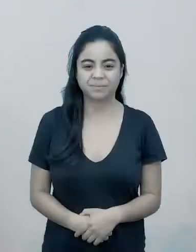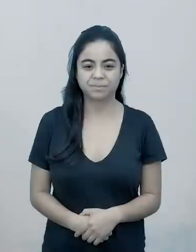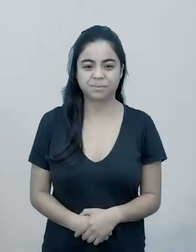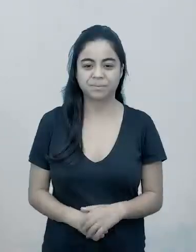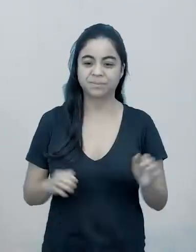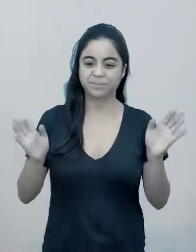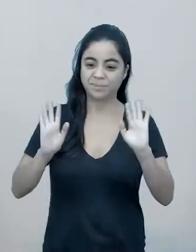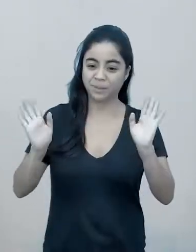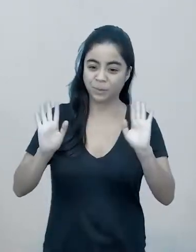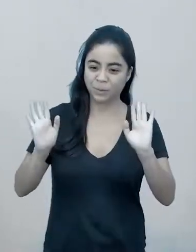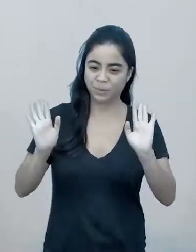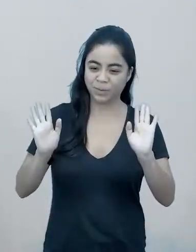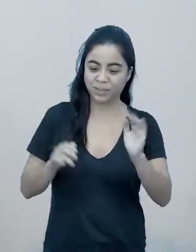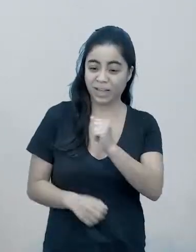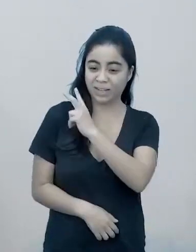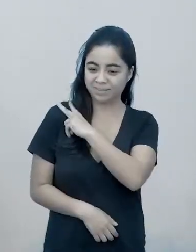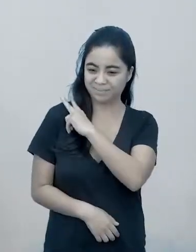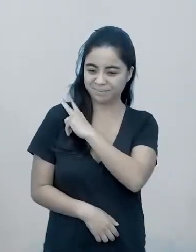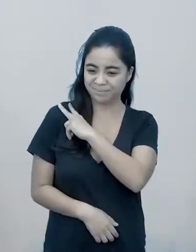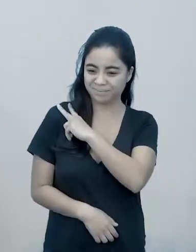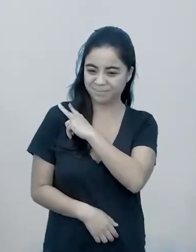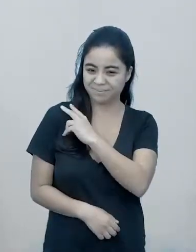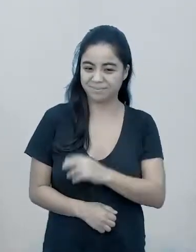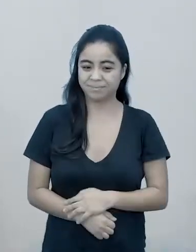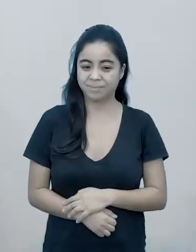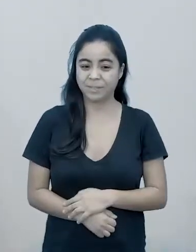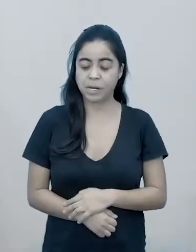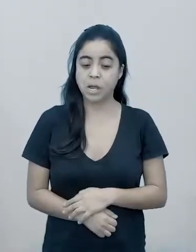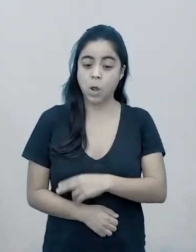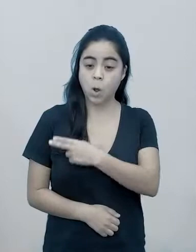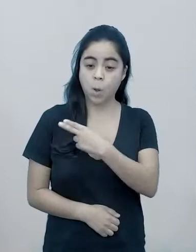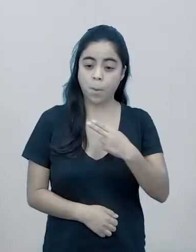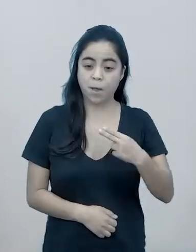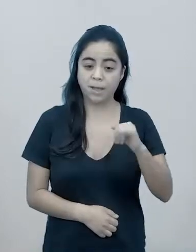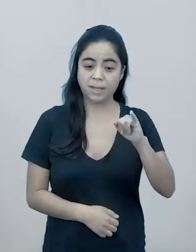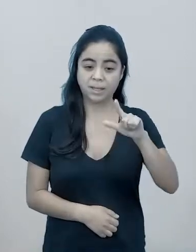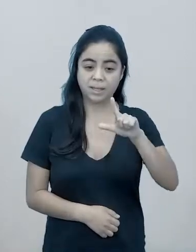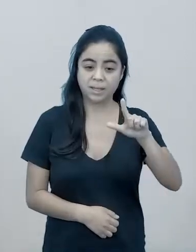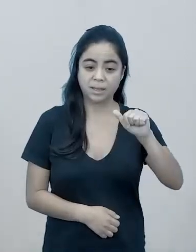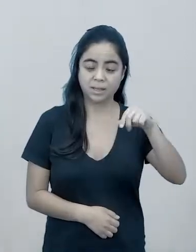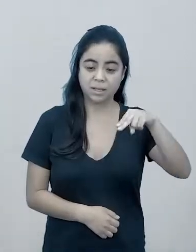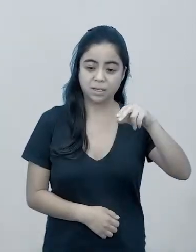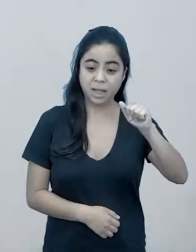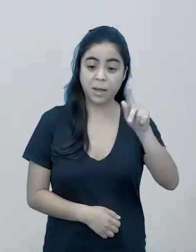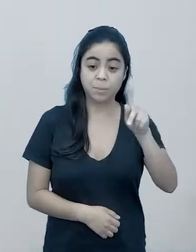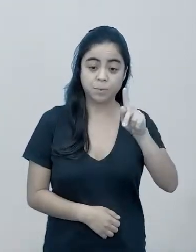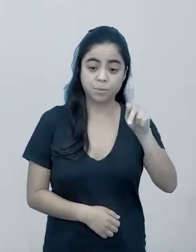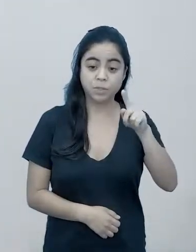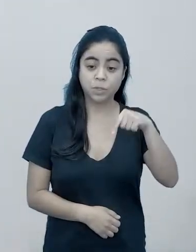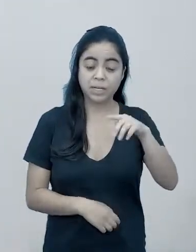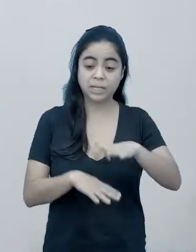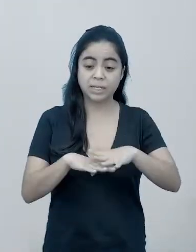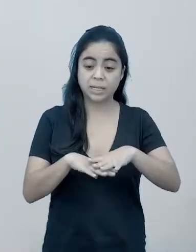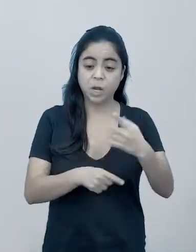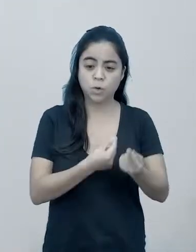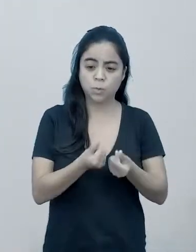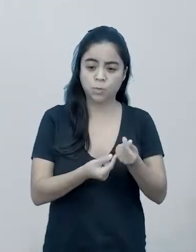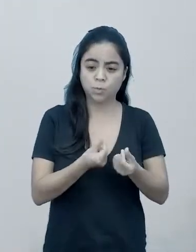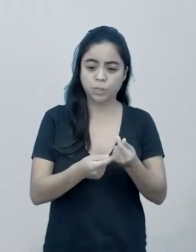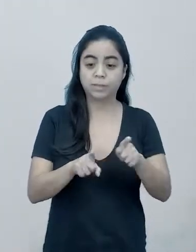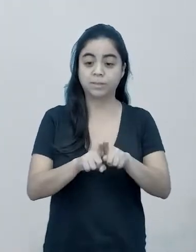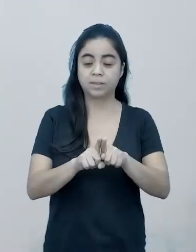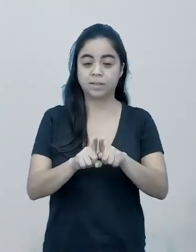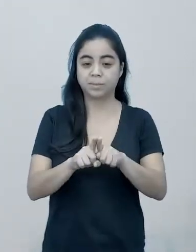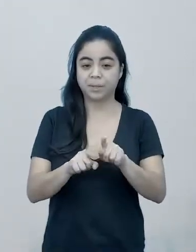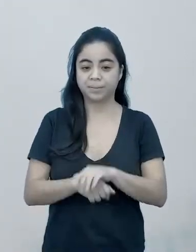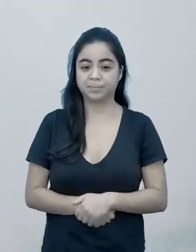Olá estudantes da segunda série, eu sou professora Ilana aqui do Centro de Mídias e eu sou professora de vocês de Educação Financeira em Conexão,